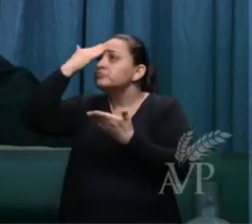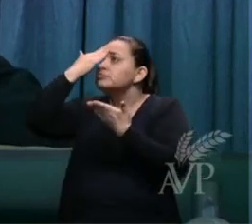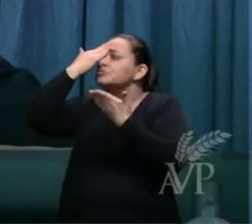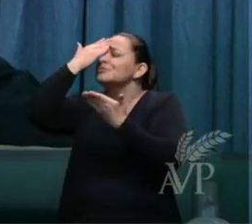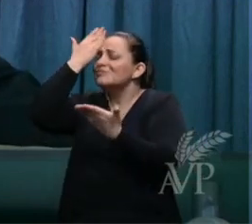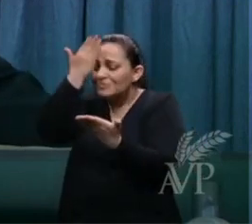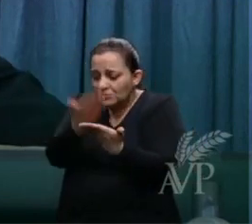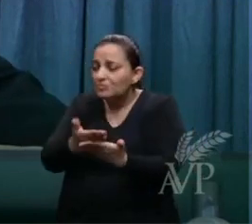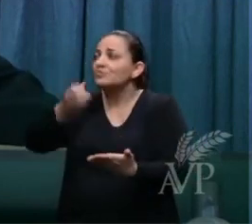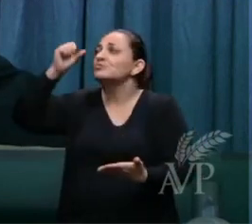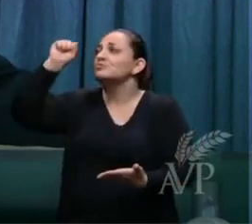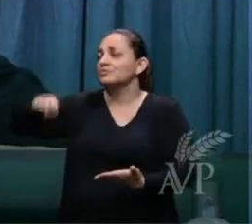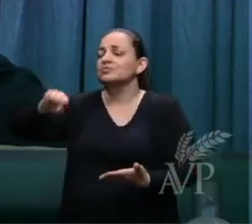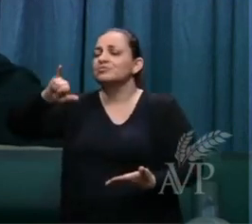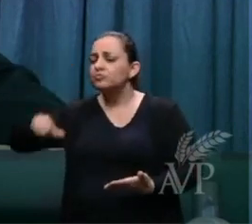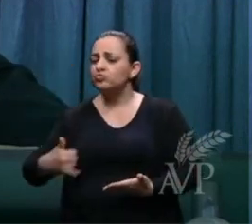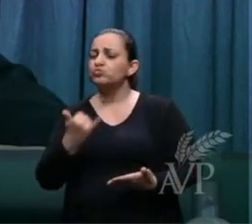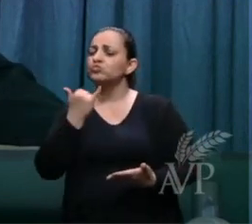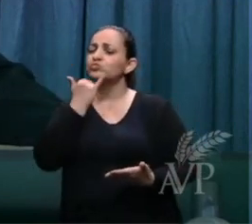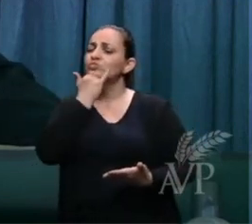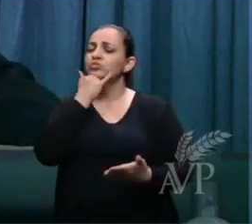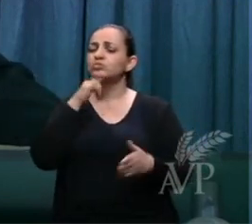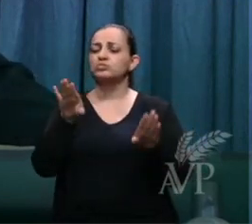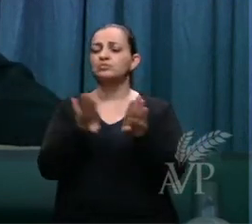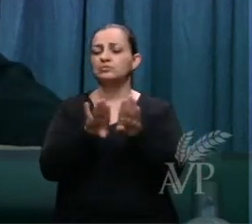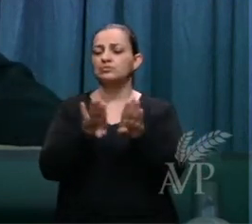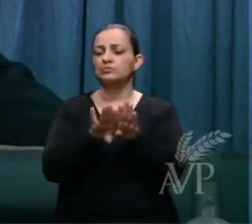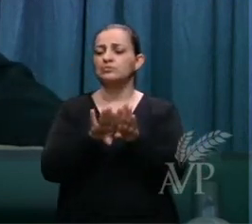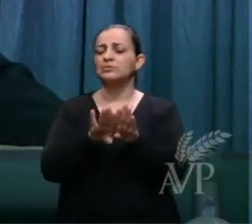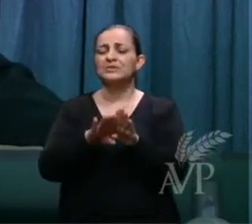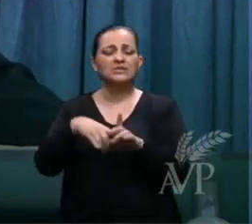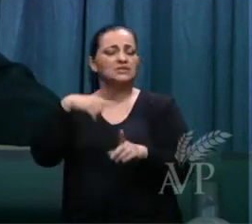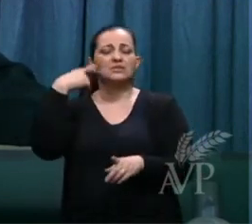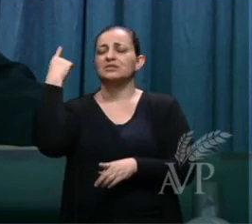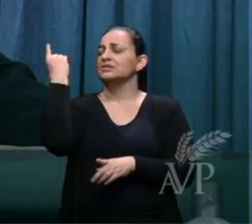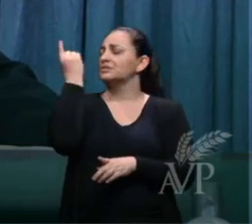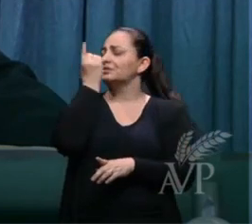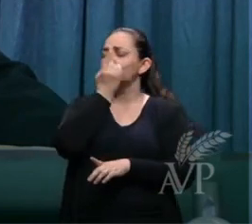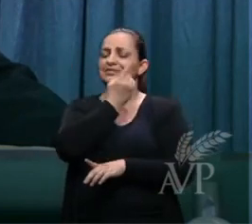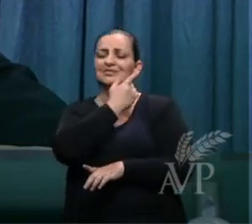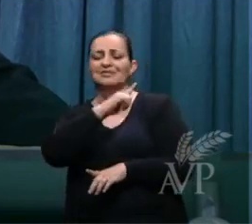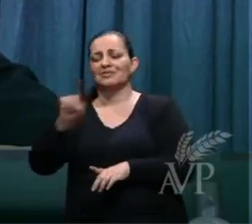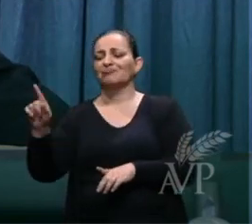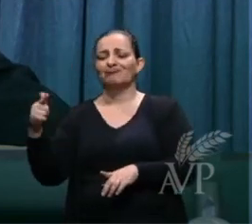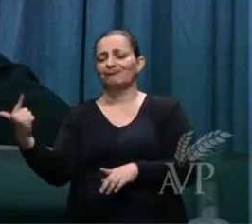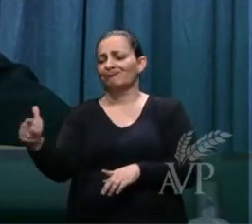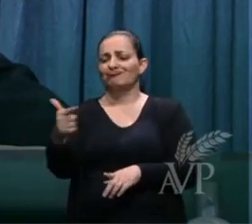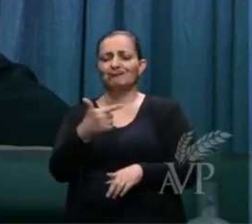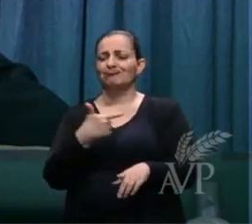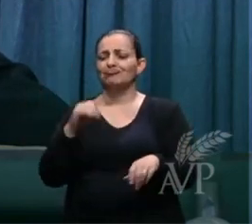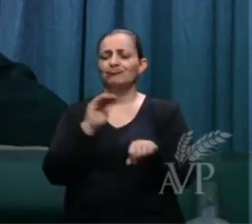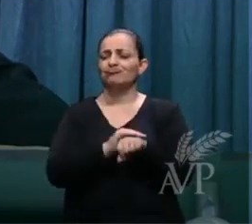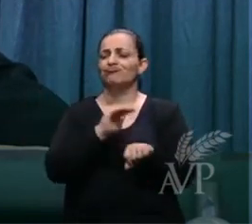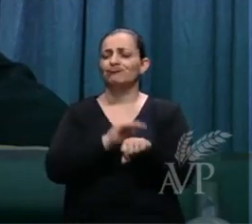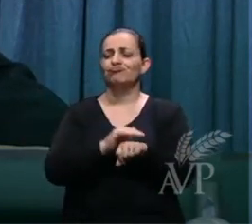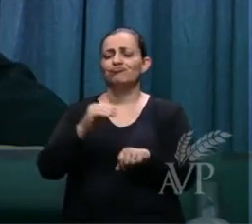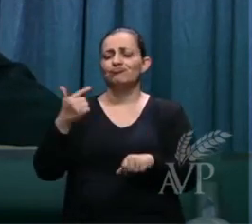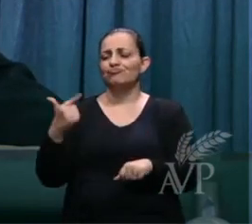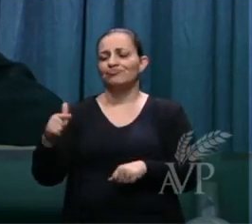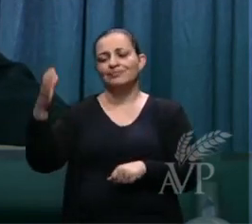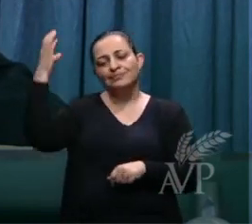fomos justificados e que não temos nenhuma culpa diante de ti